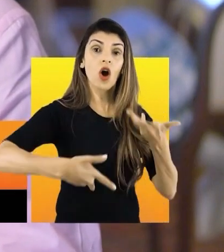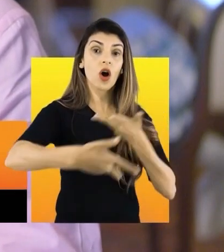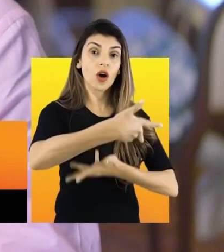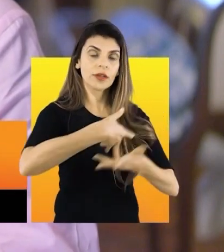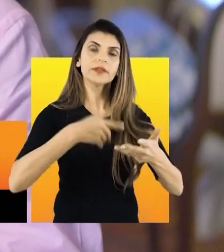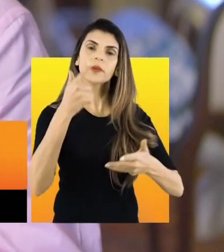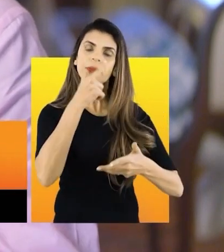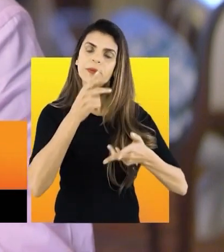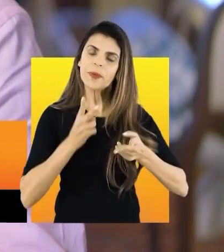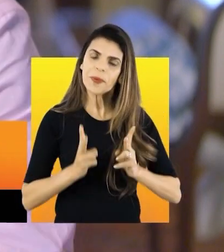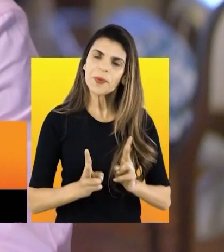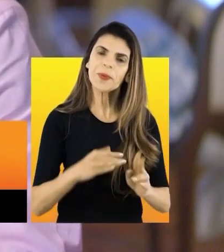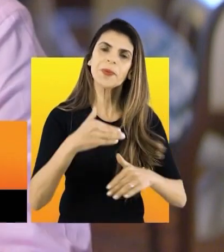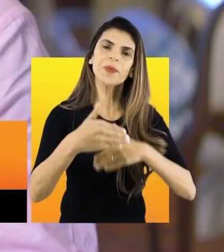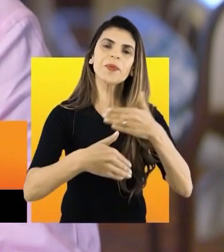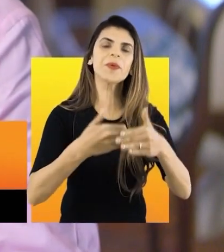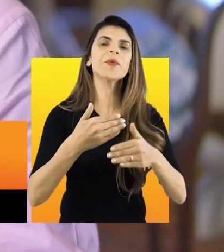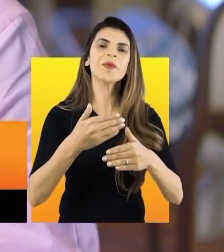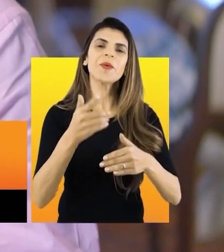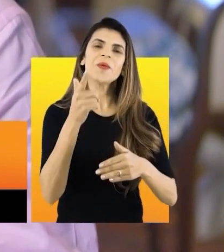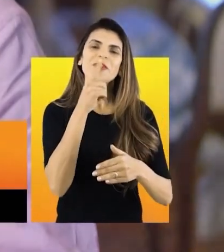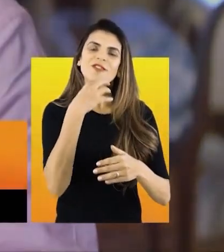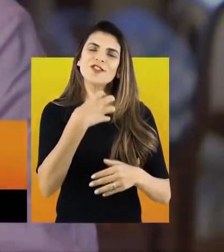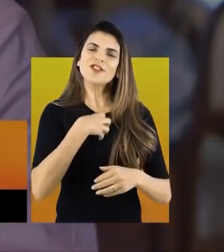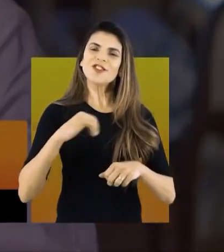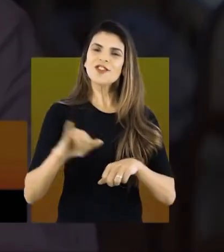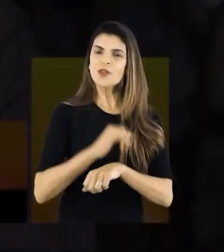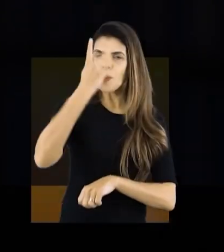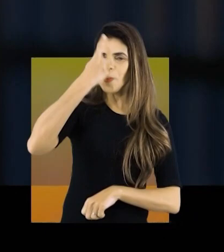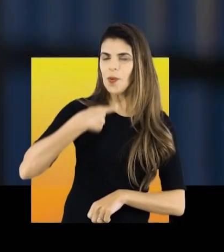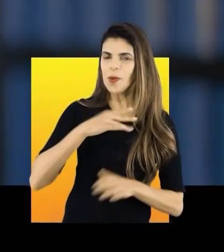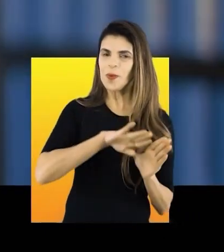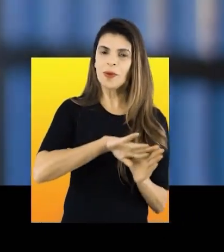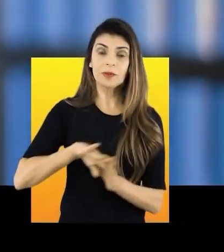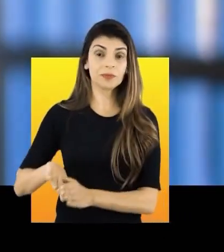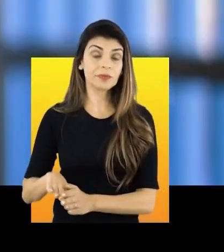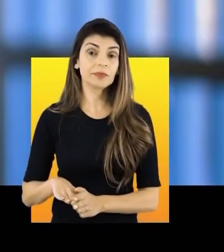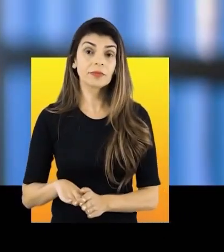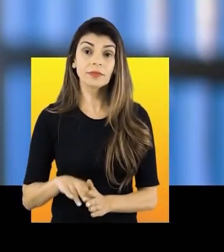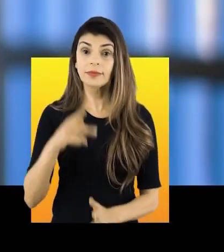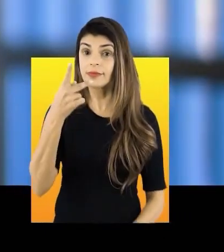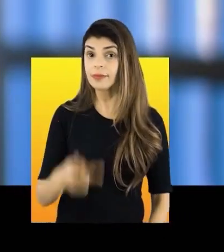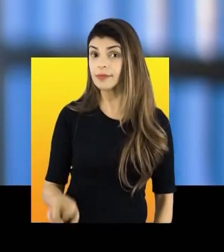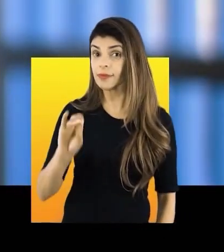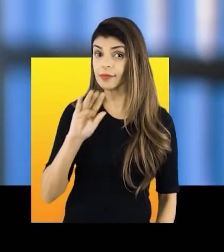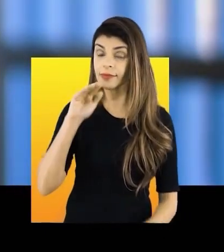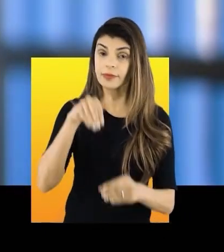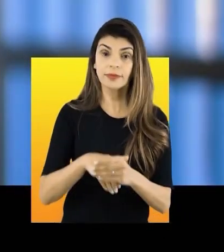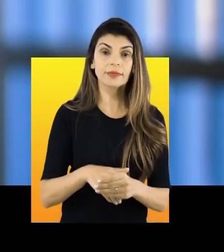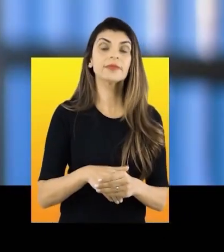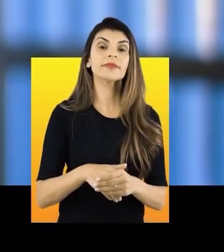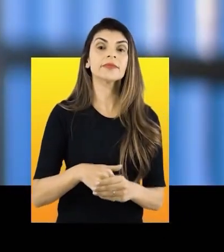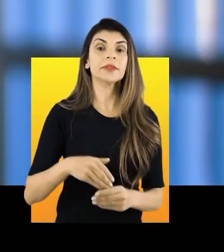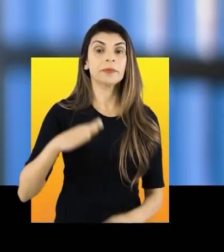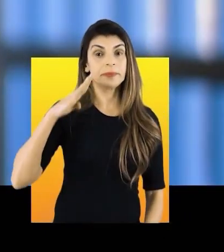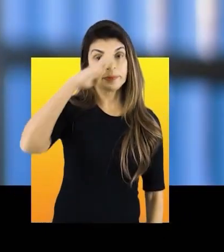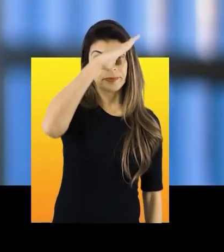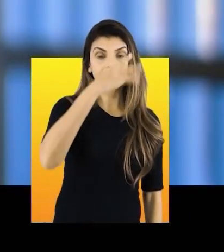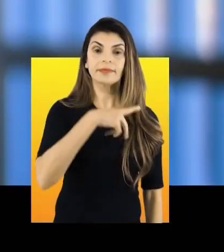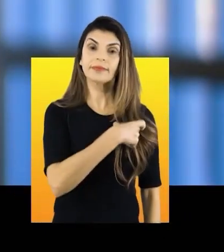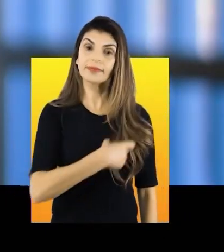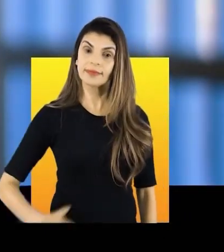está prevalecendo a qualquer forma de individualidade no meu Rio de Janeiro quem vota Bolsonaro presente